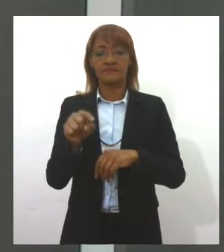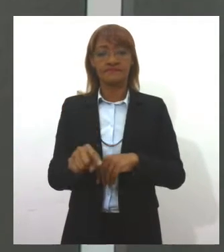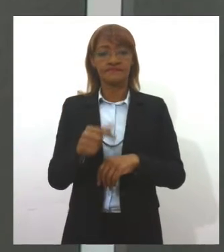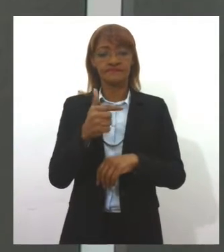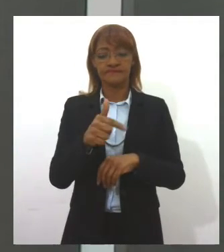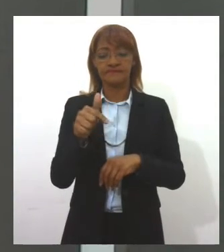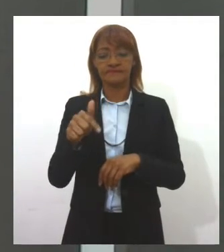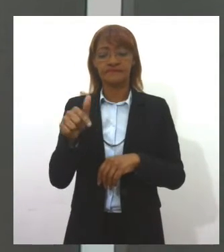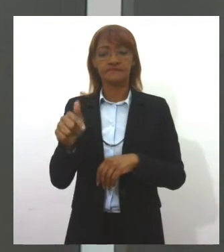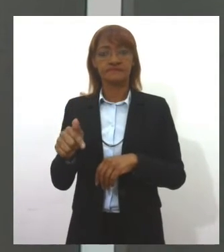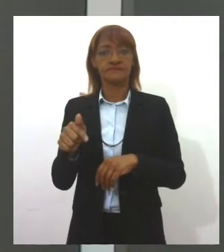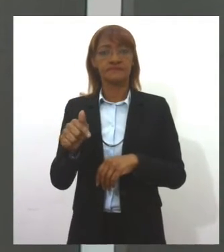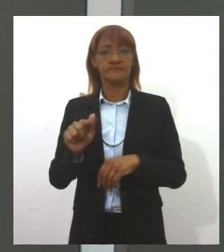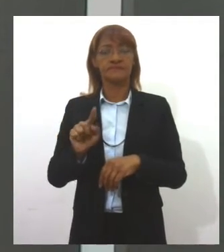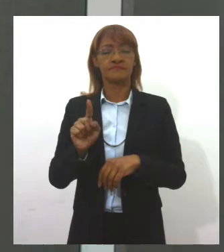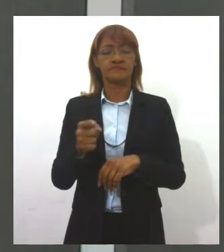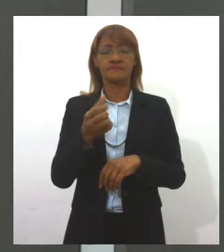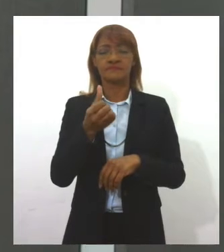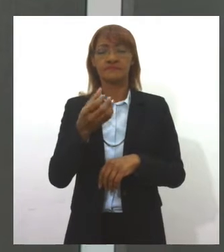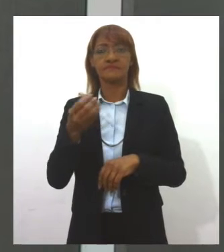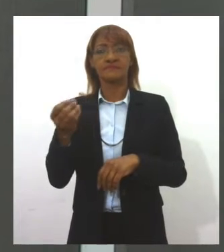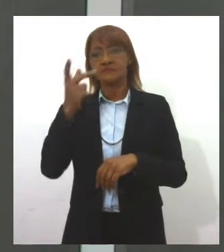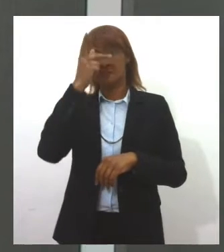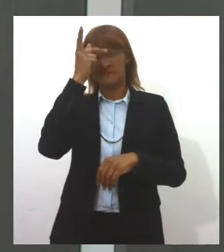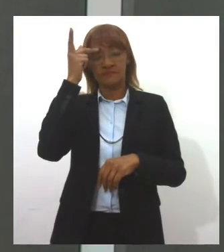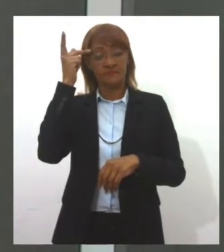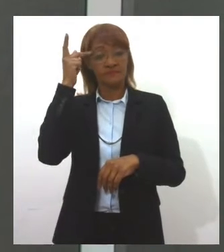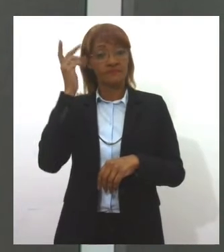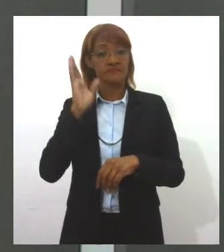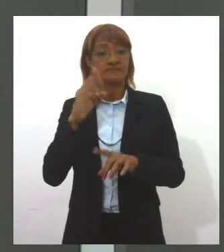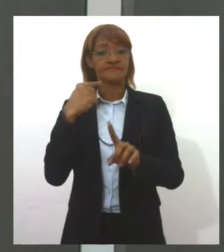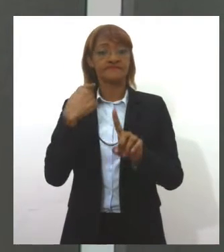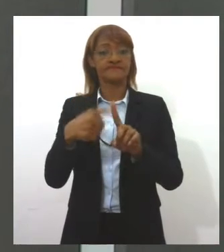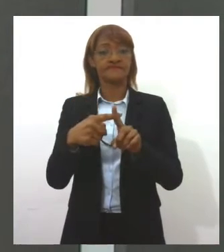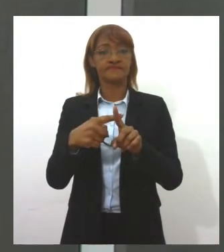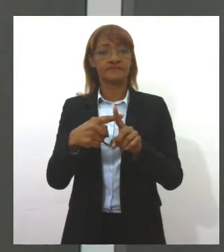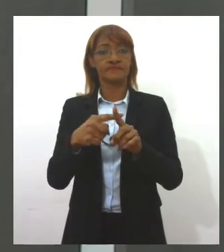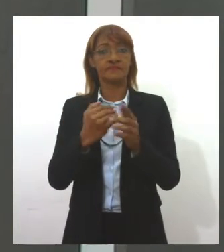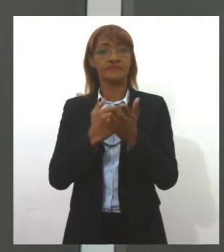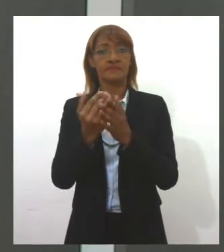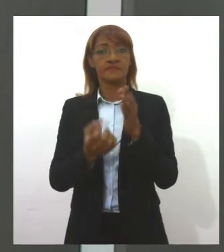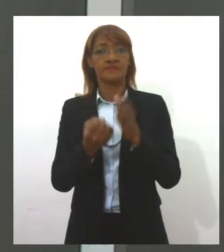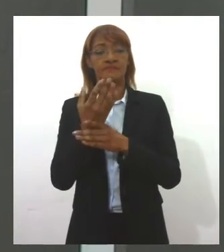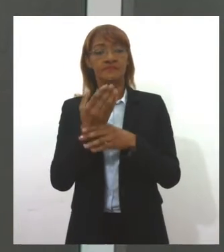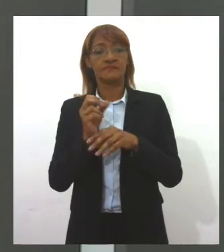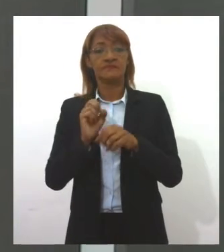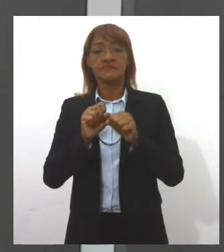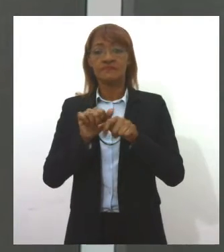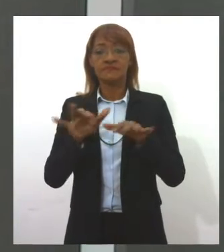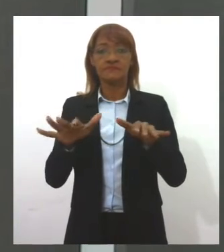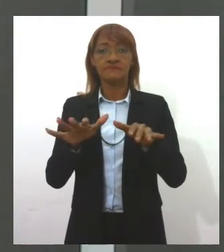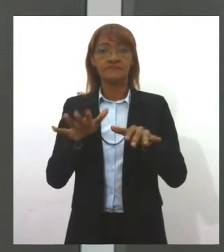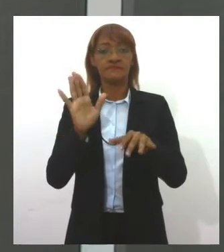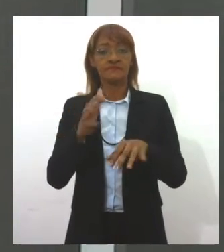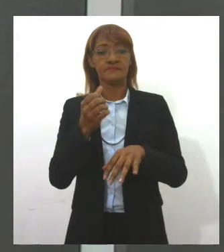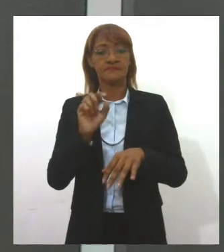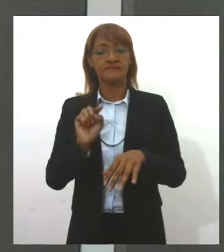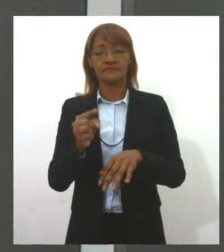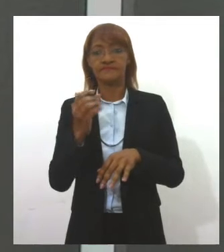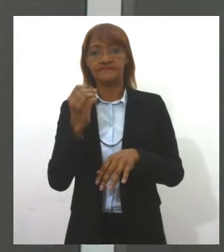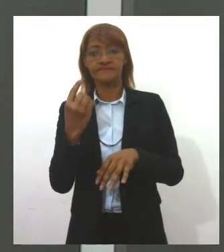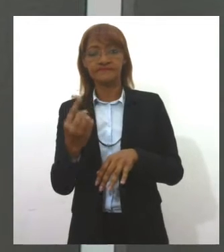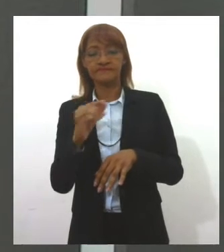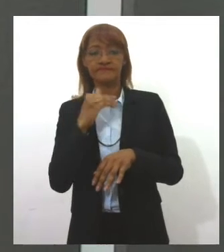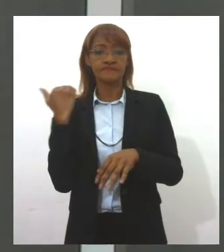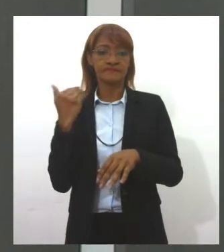277.600 pessoas já testaram positivo desde o início da pandemia e 6.001 morreram. No